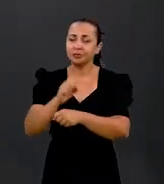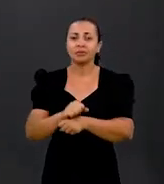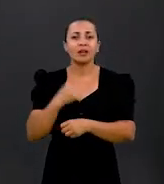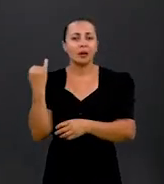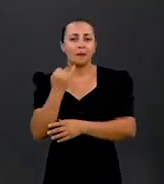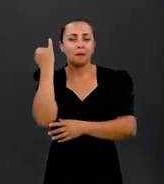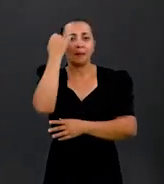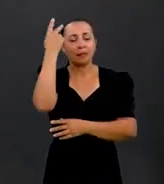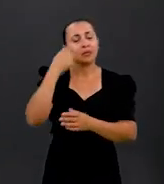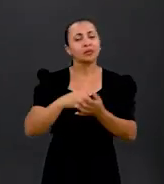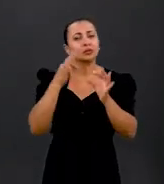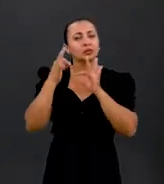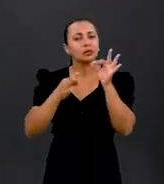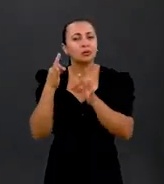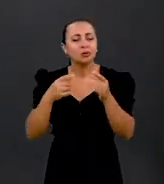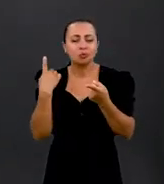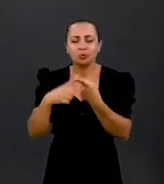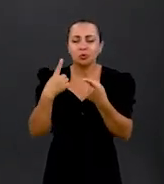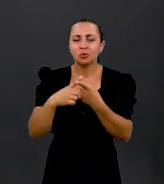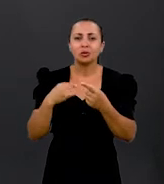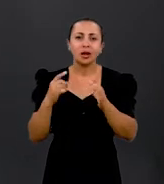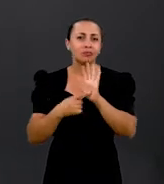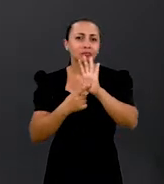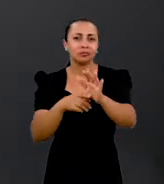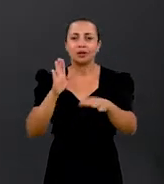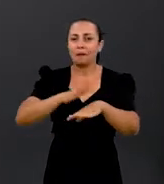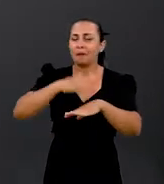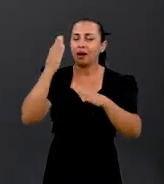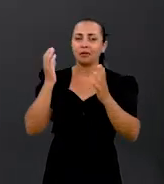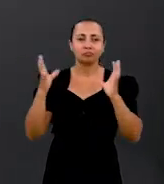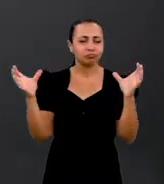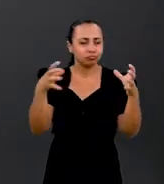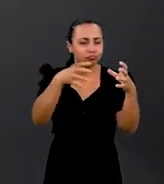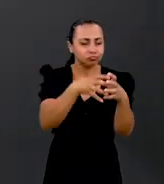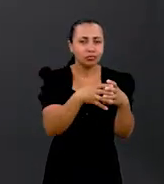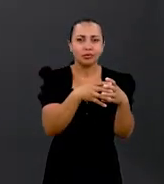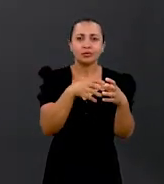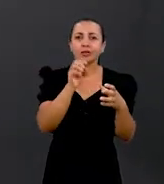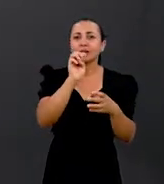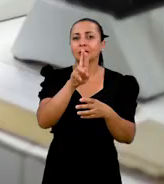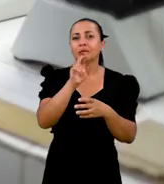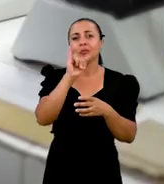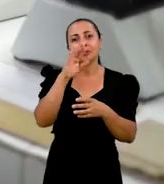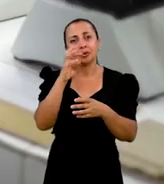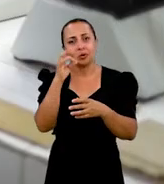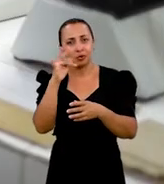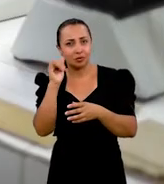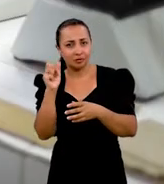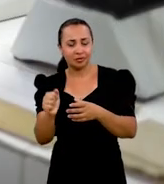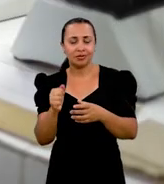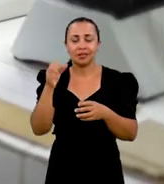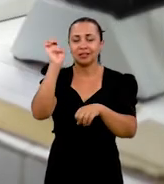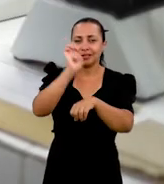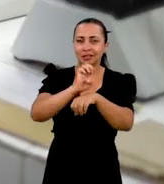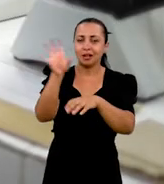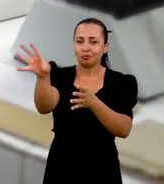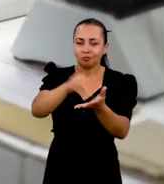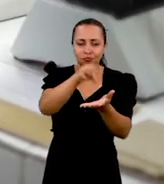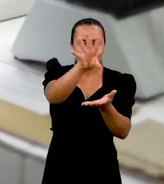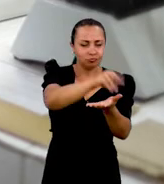ele é importante justamente por apresentar a maior coleção atualmente de briófitas coletadas aqui no estado.